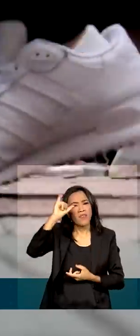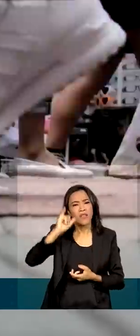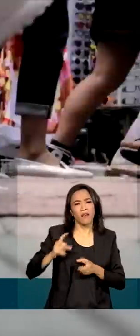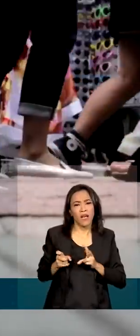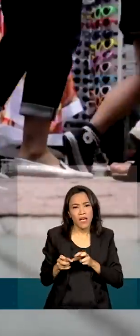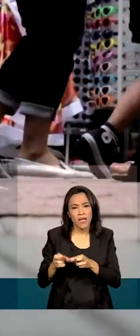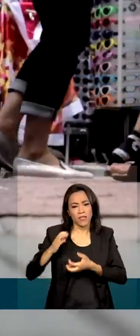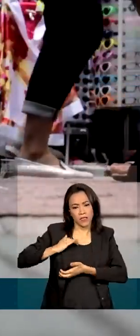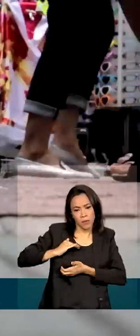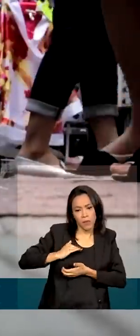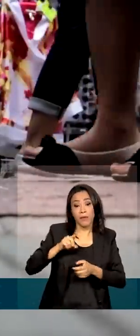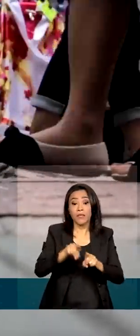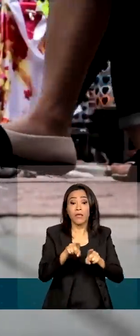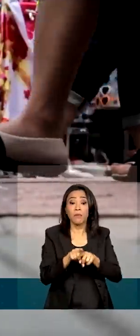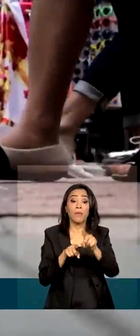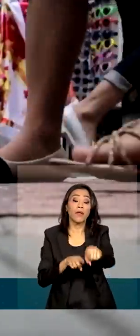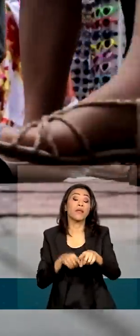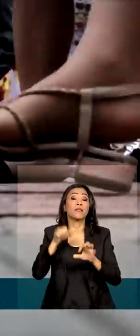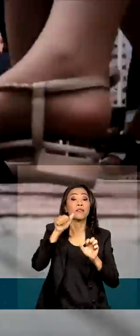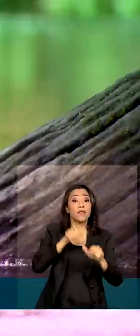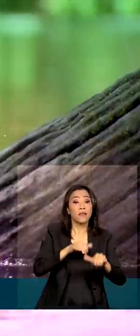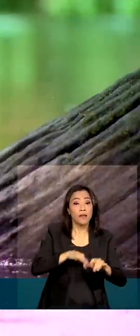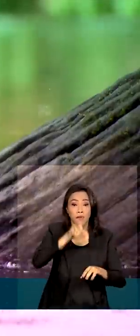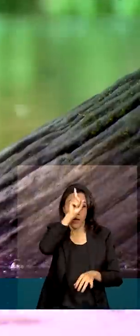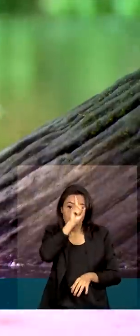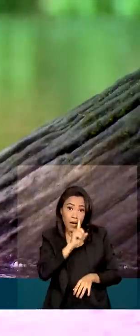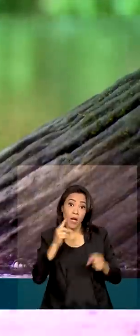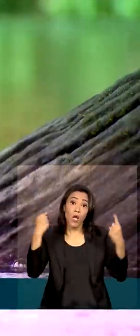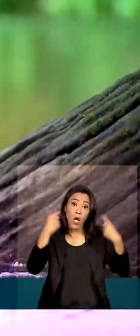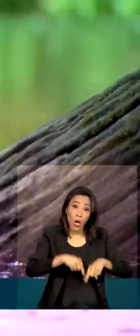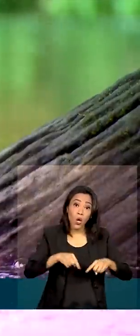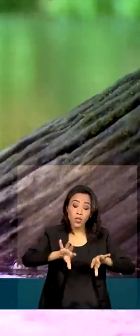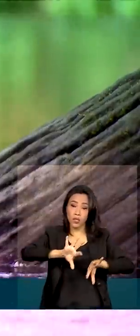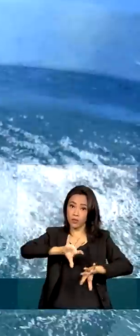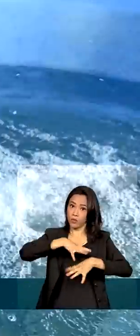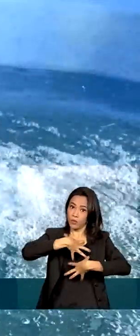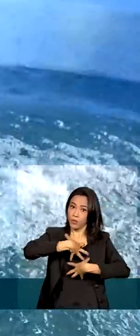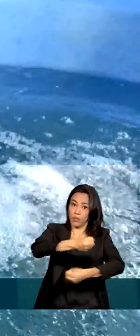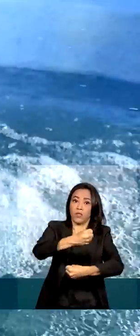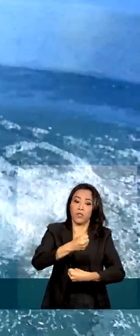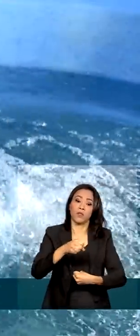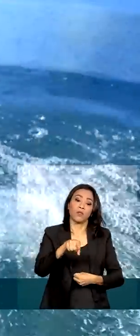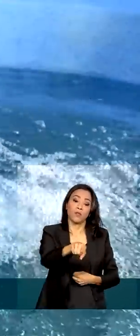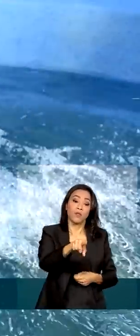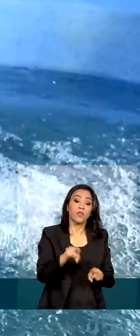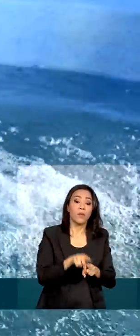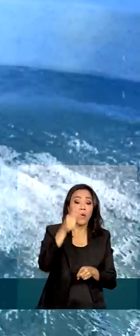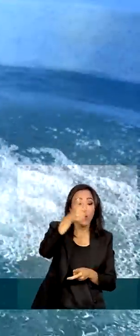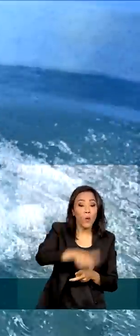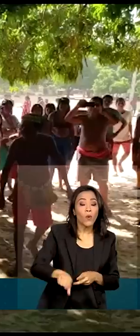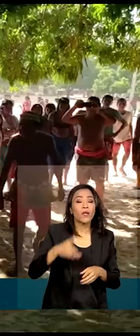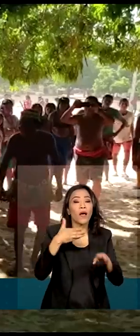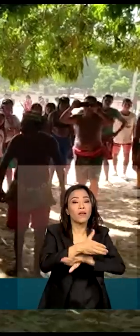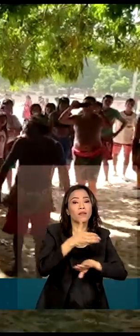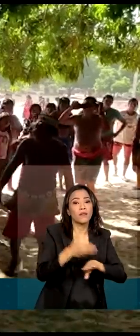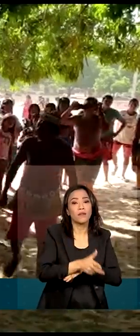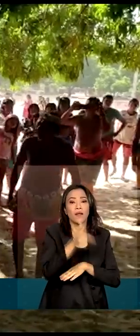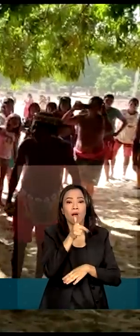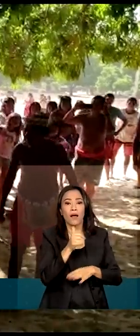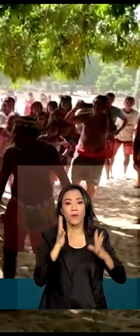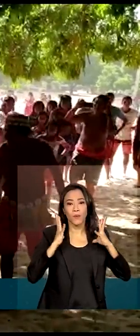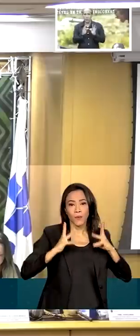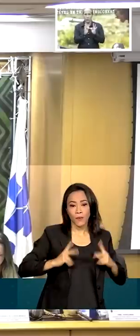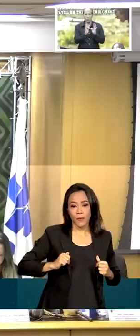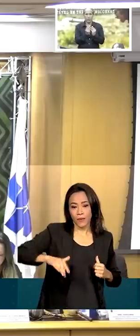o Setembro Amarelo, de prevenção ao suicídio. Também lançou o Programa Nacional de Acesso à Água Potável em Terras